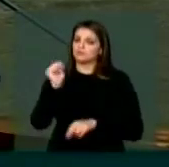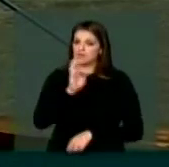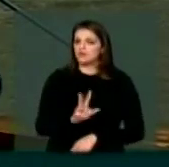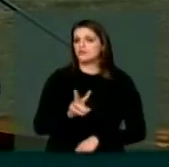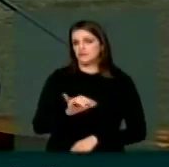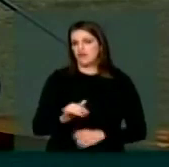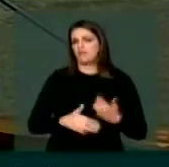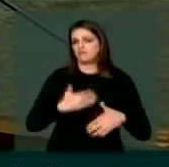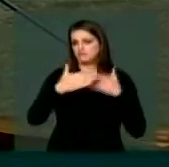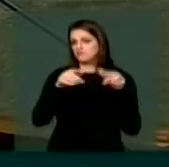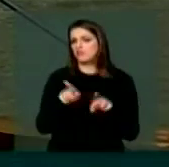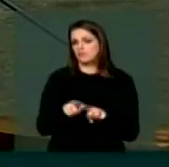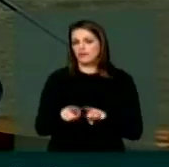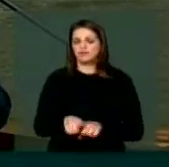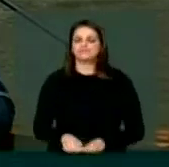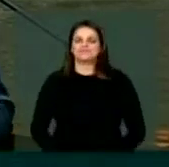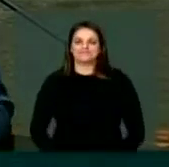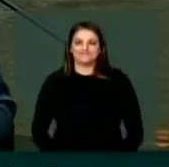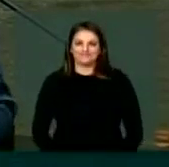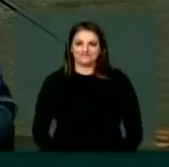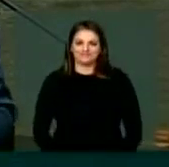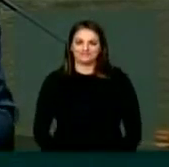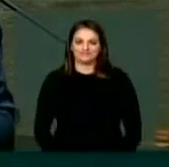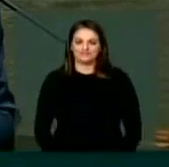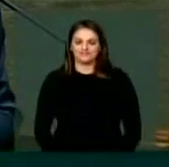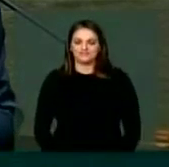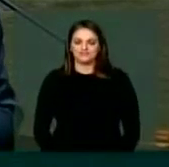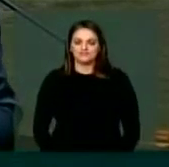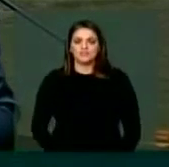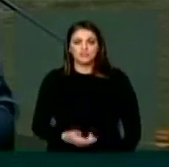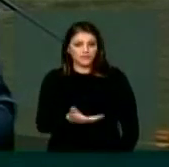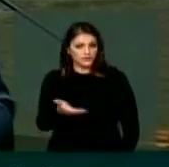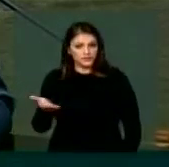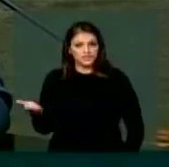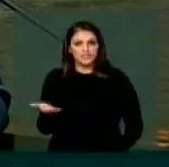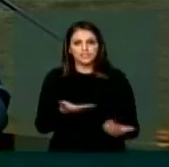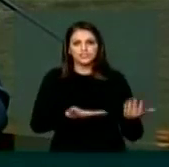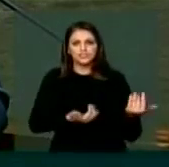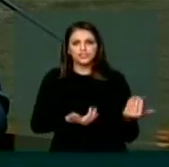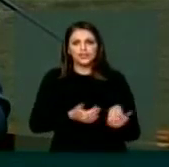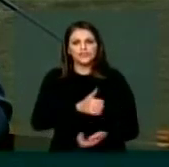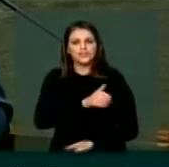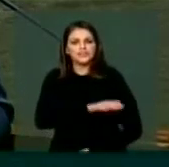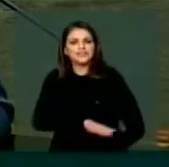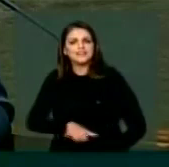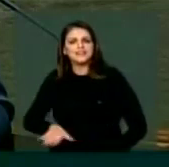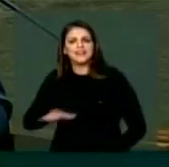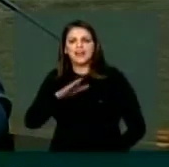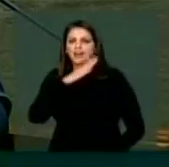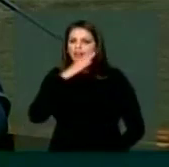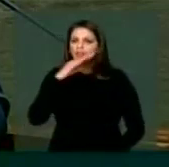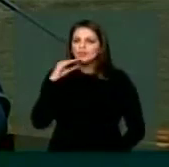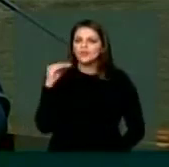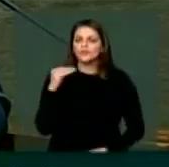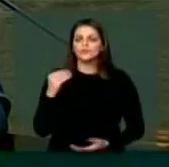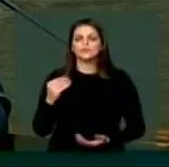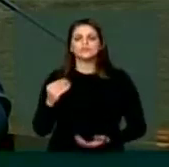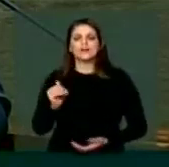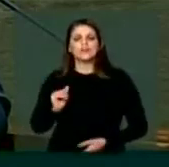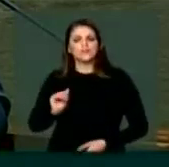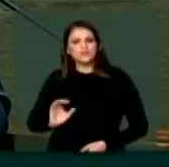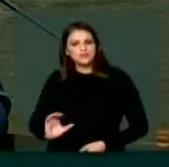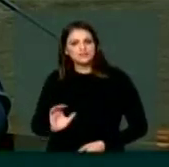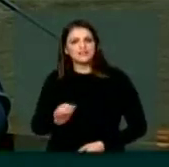avançar. E vocês, e aí encerro, crianças, jovens, adolescentes, adultos, porque a